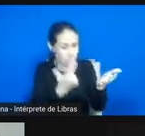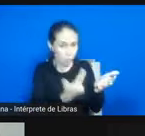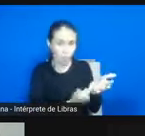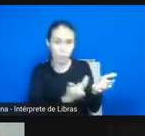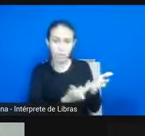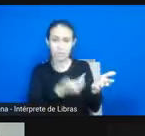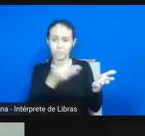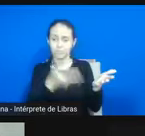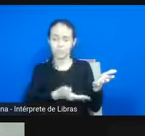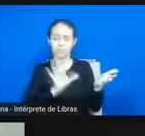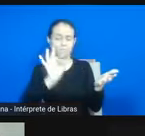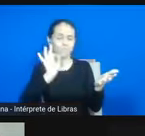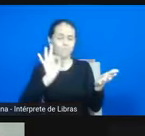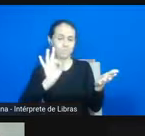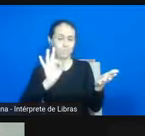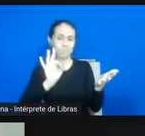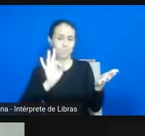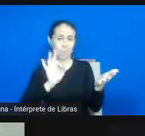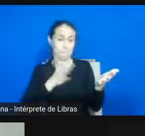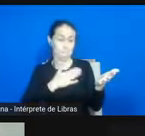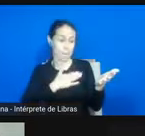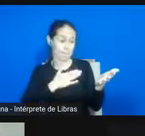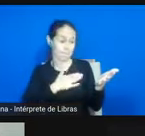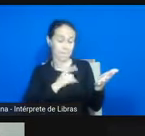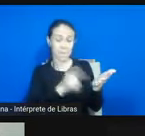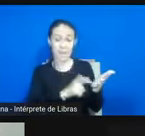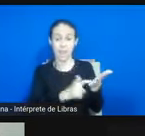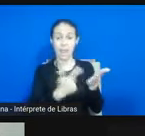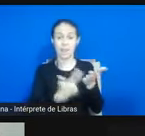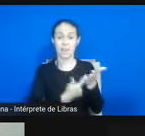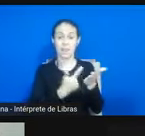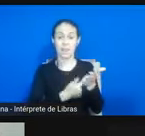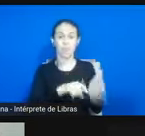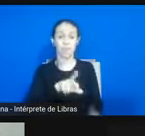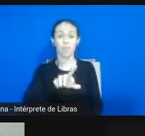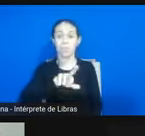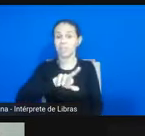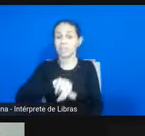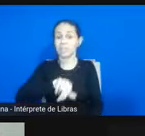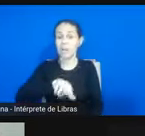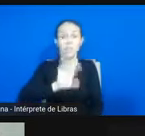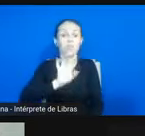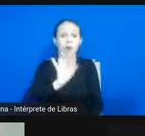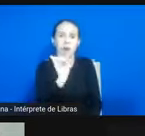livro que eu entendo não só como um exemplo do que é possível se fazer